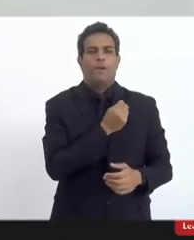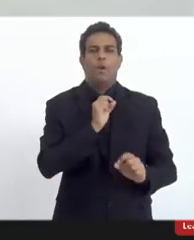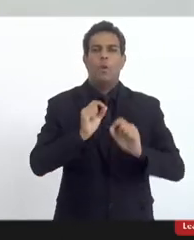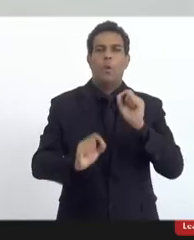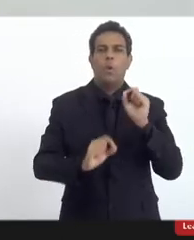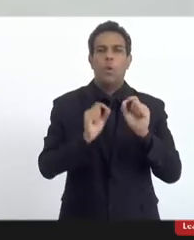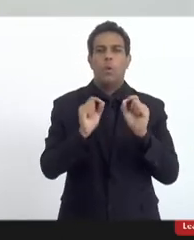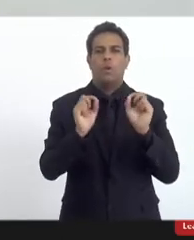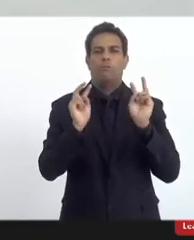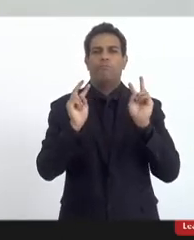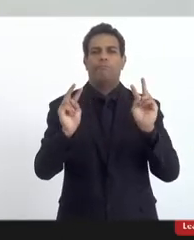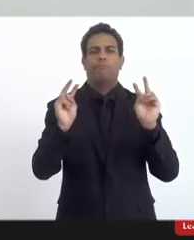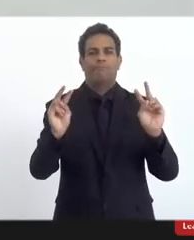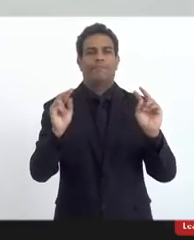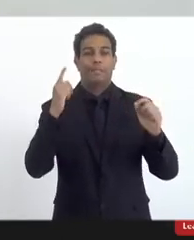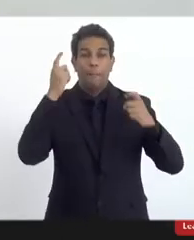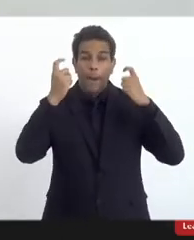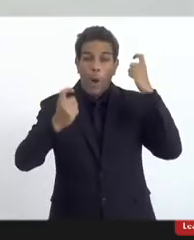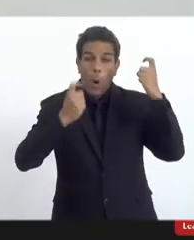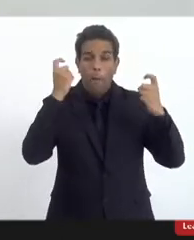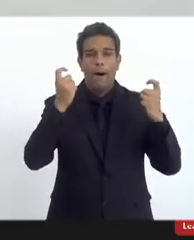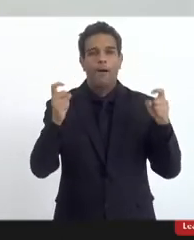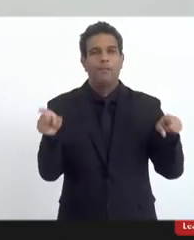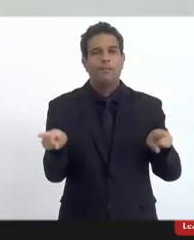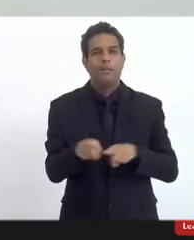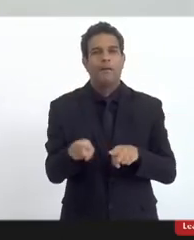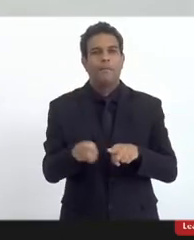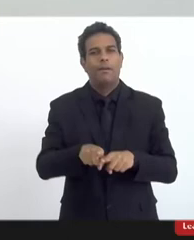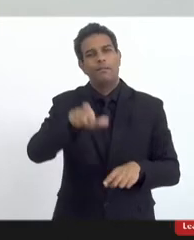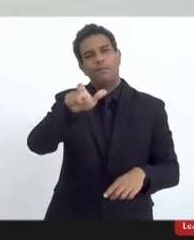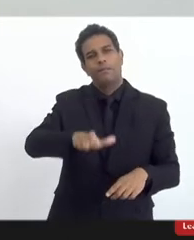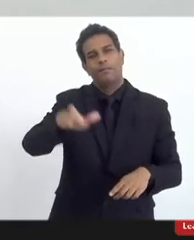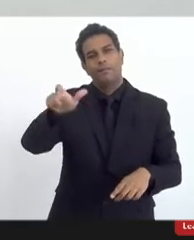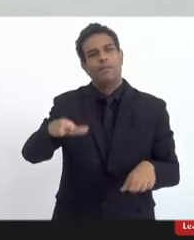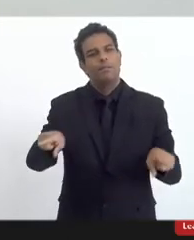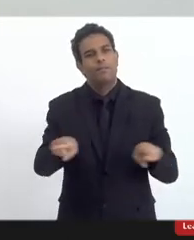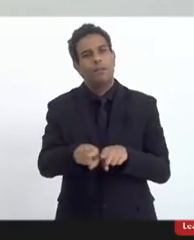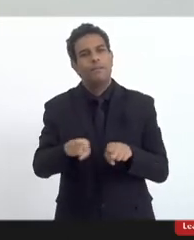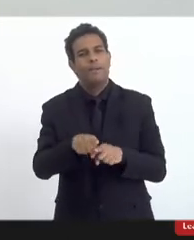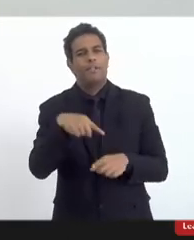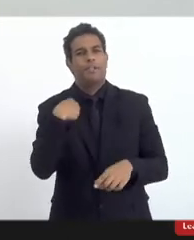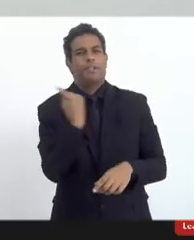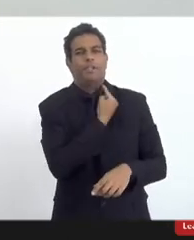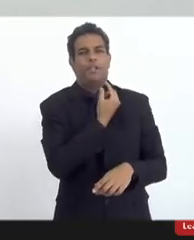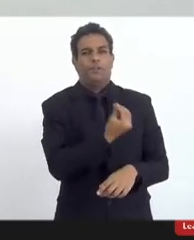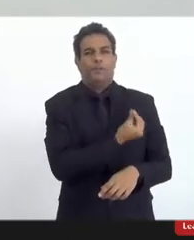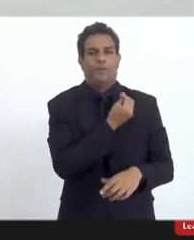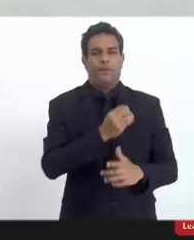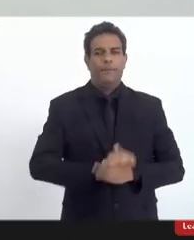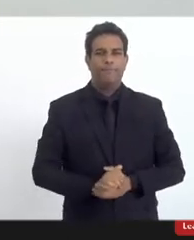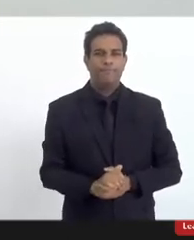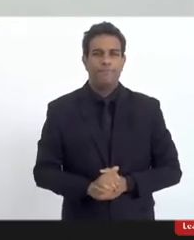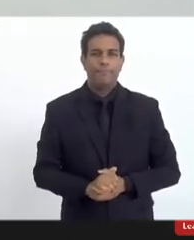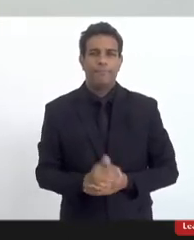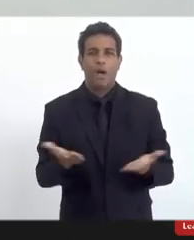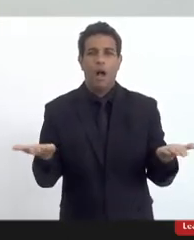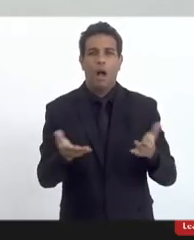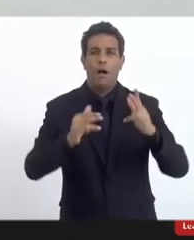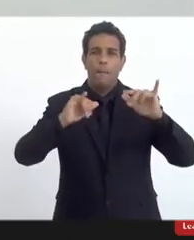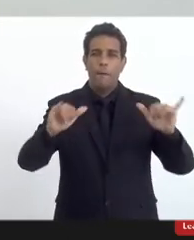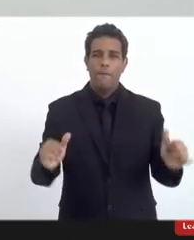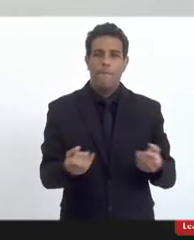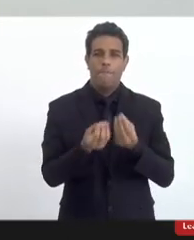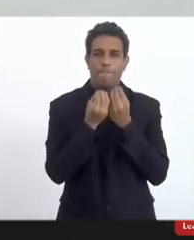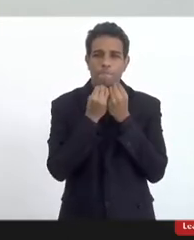preocupante, e assim como ela, tantos outros têm vivido, né? Eu quero aqui trazer, até aproveitar,